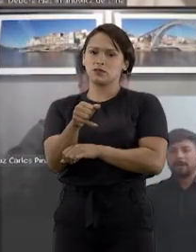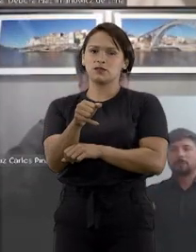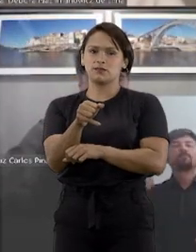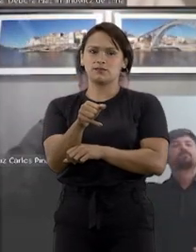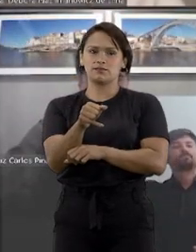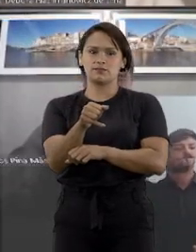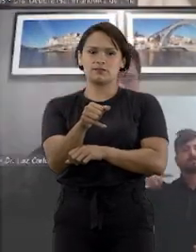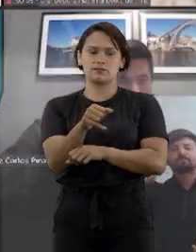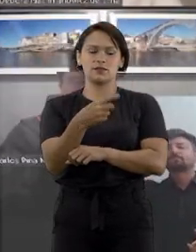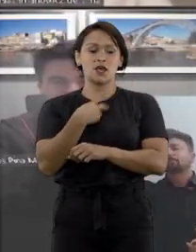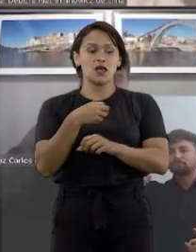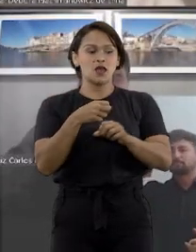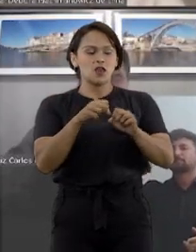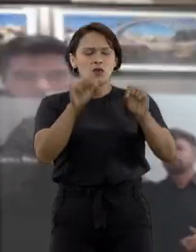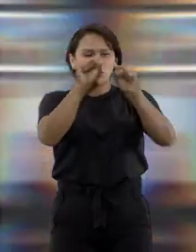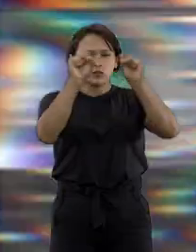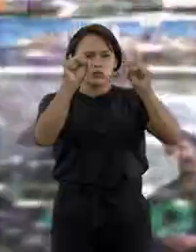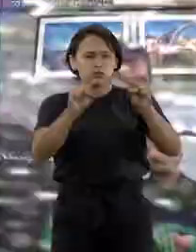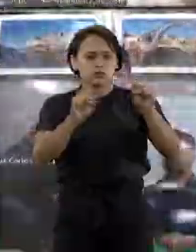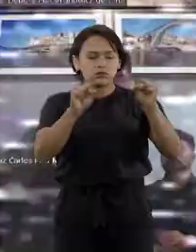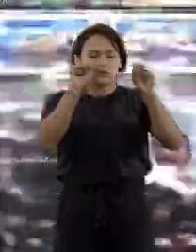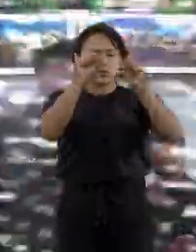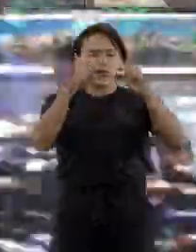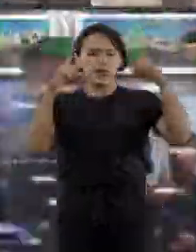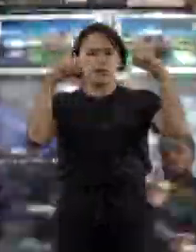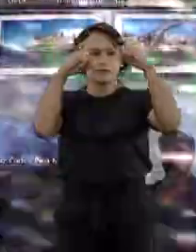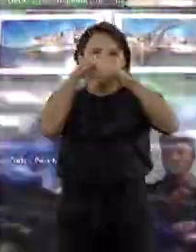O sistema saiu aqui.